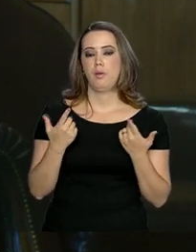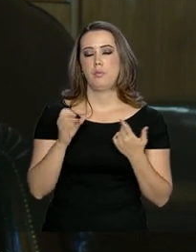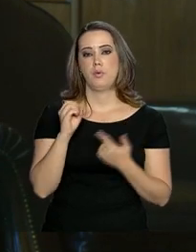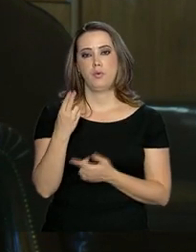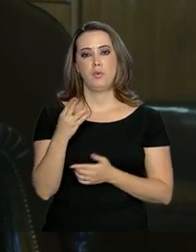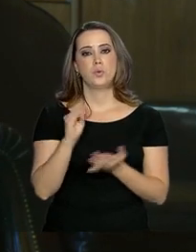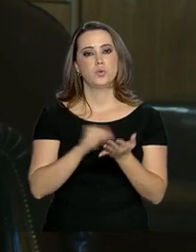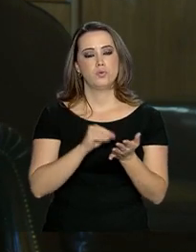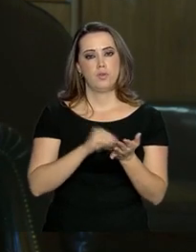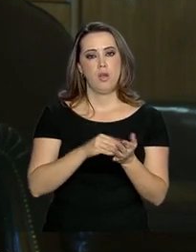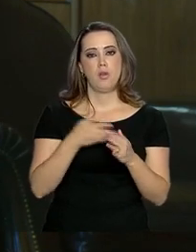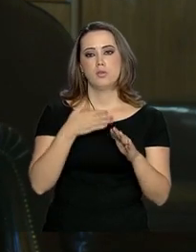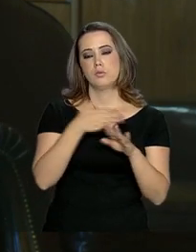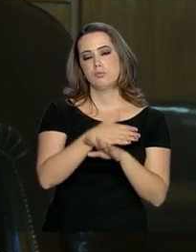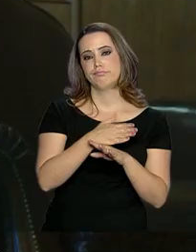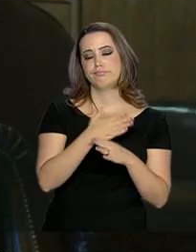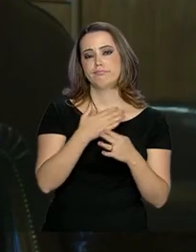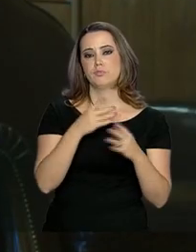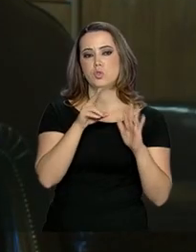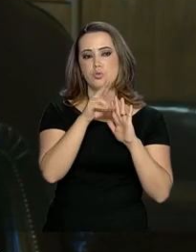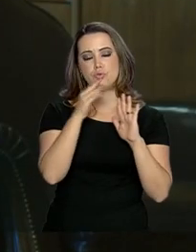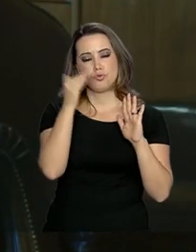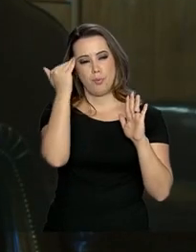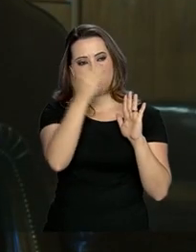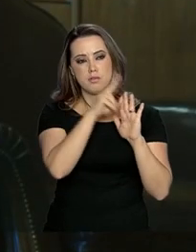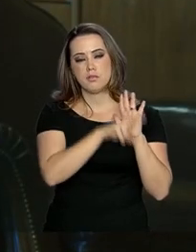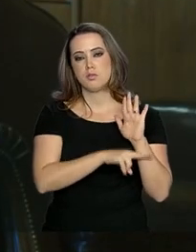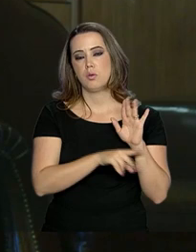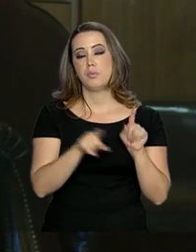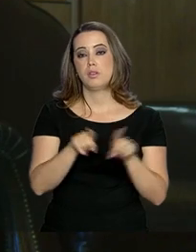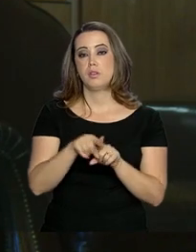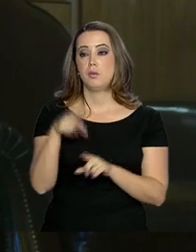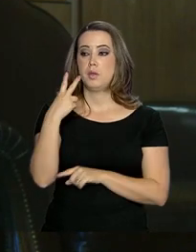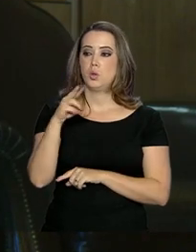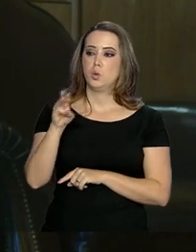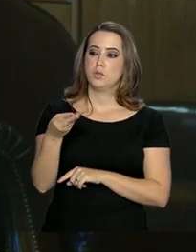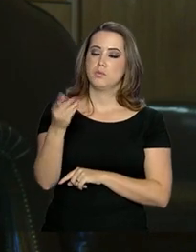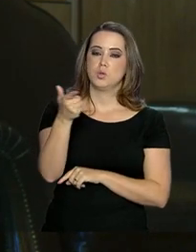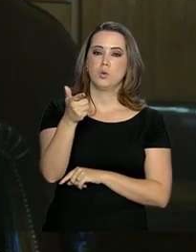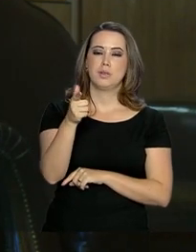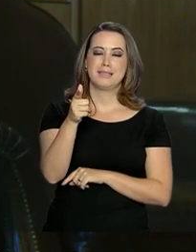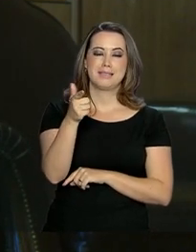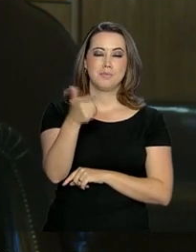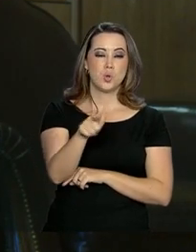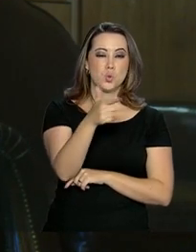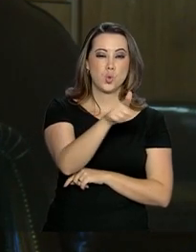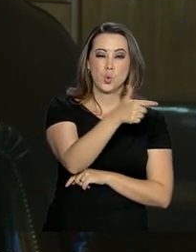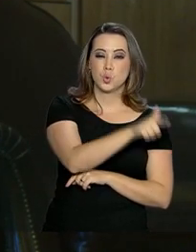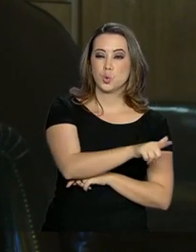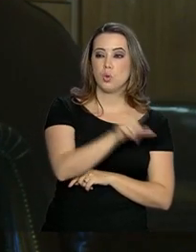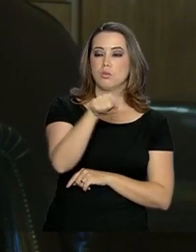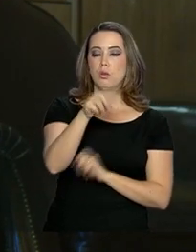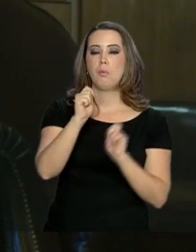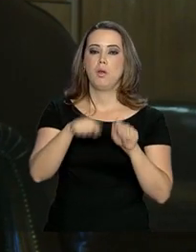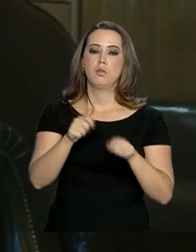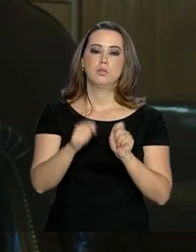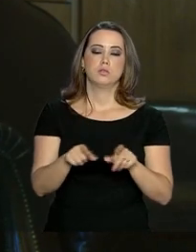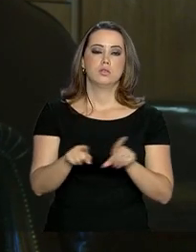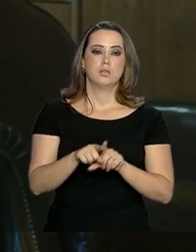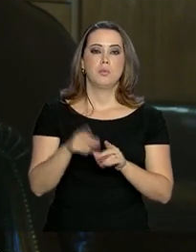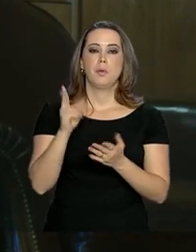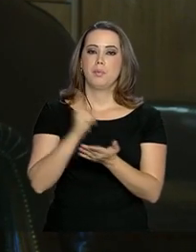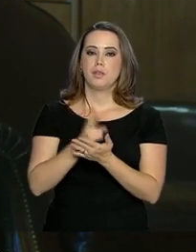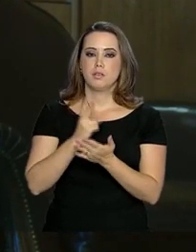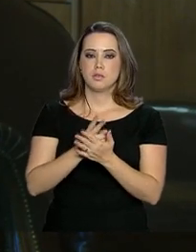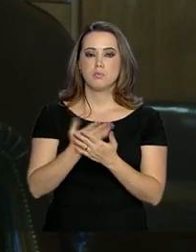de não conformidade. Há também 2,5 milhões de outros processos passivos, também da